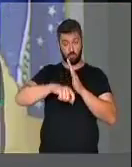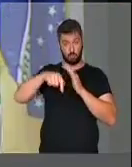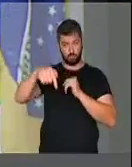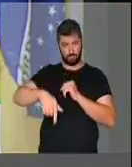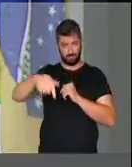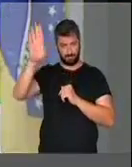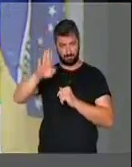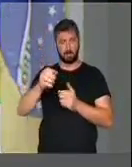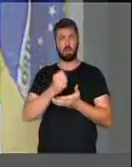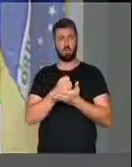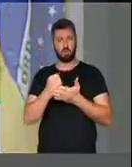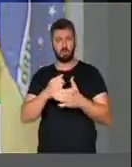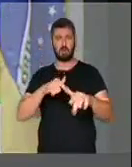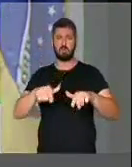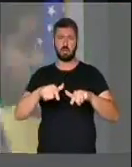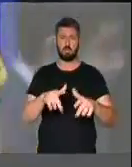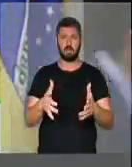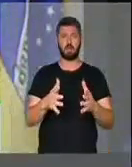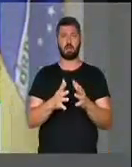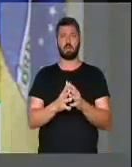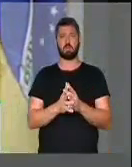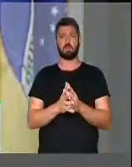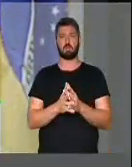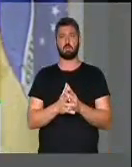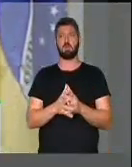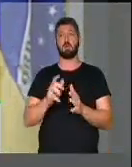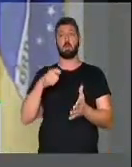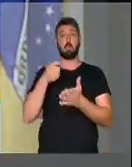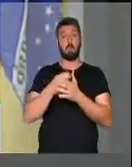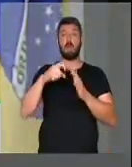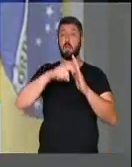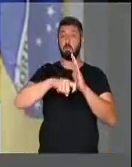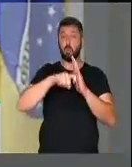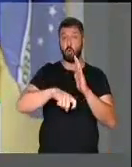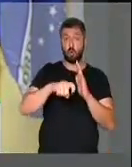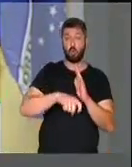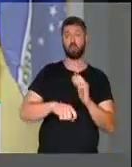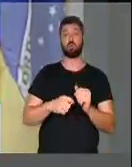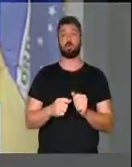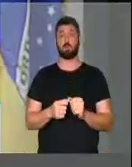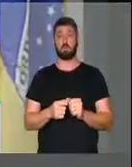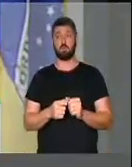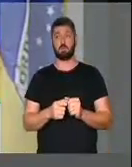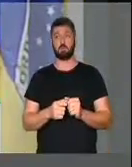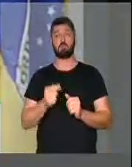que gera emprego nesse país, que paga imposto nos países,